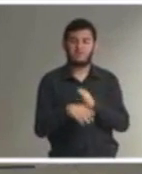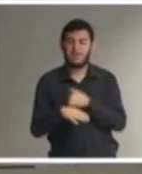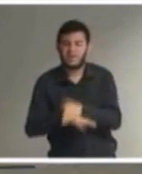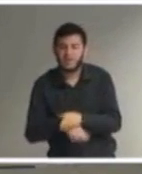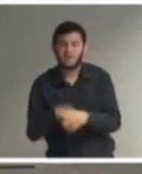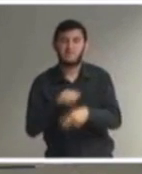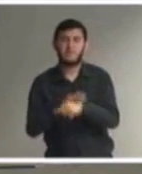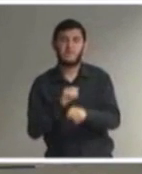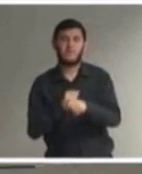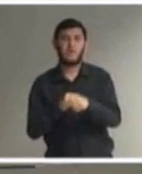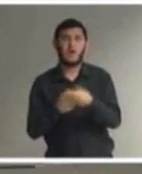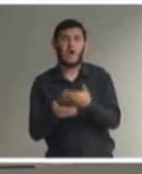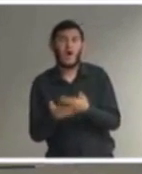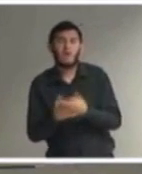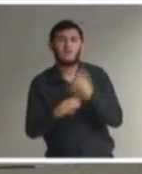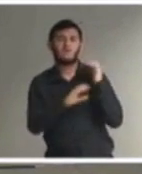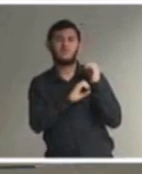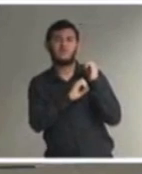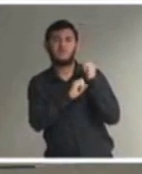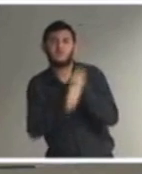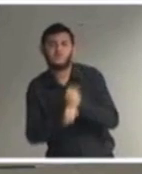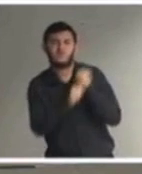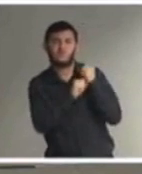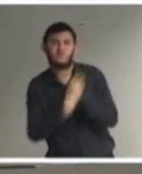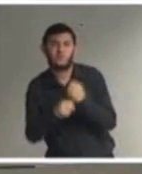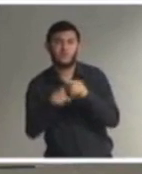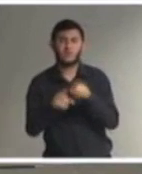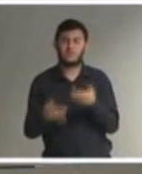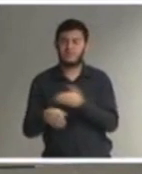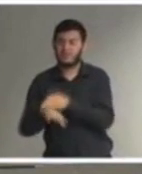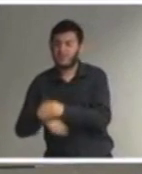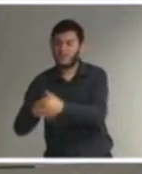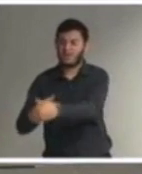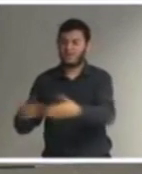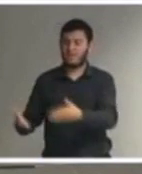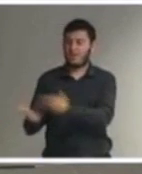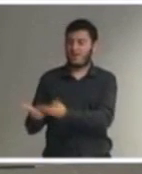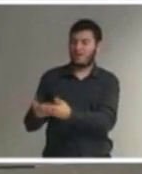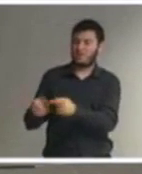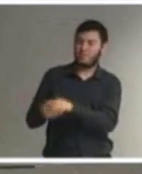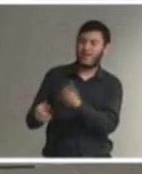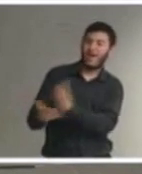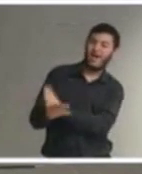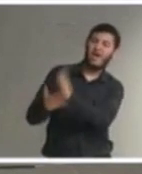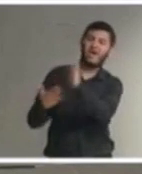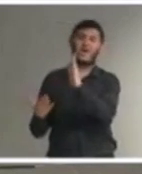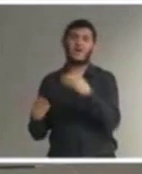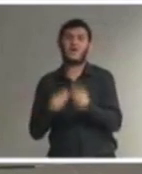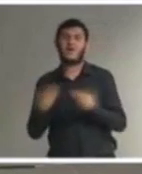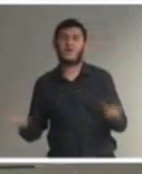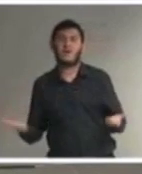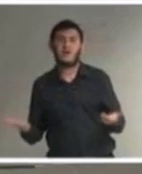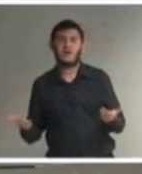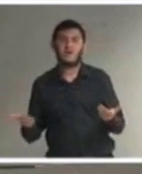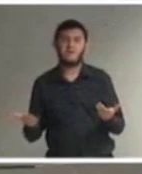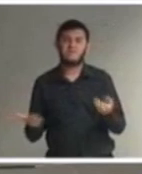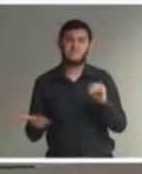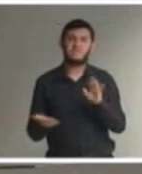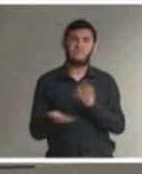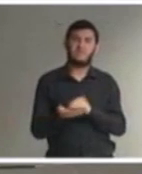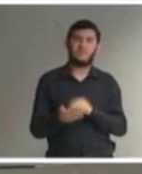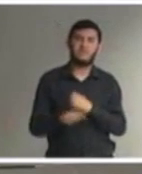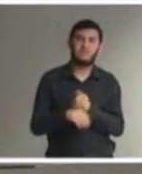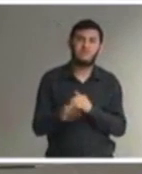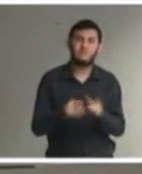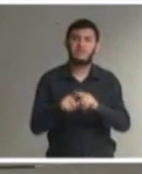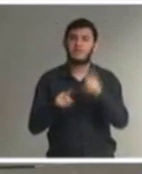à sala de aula ou só a determinada sala de aula isso não é possível a escola tem que